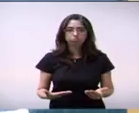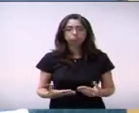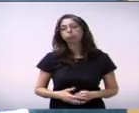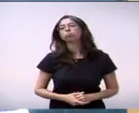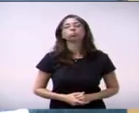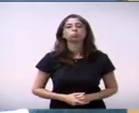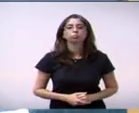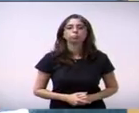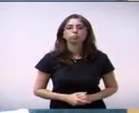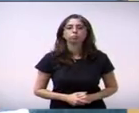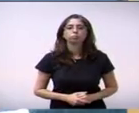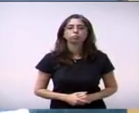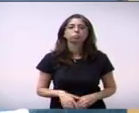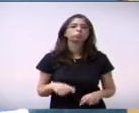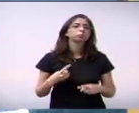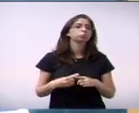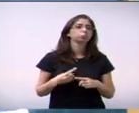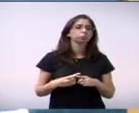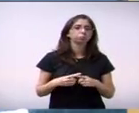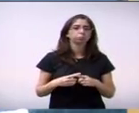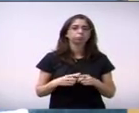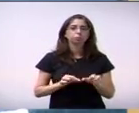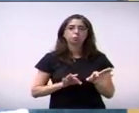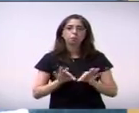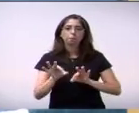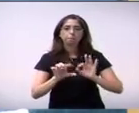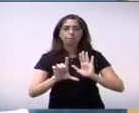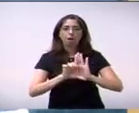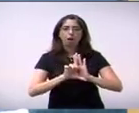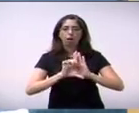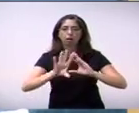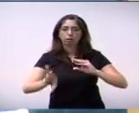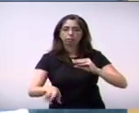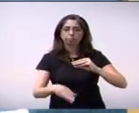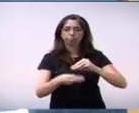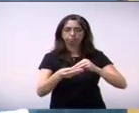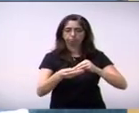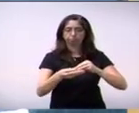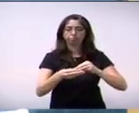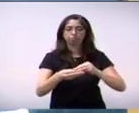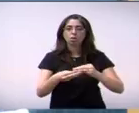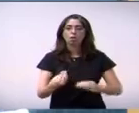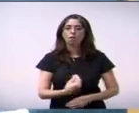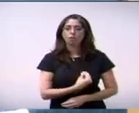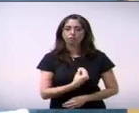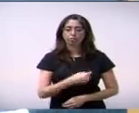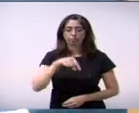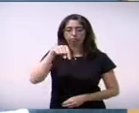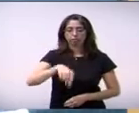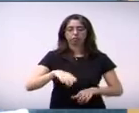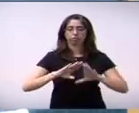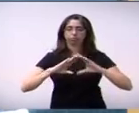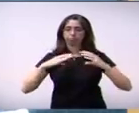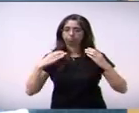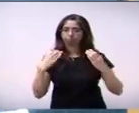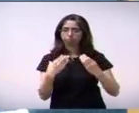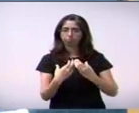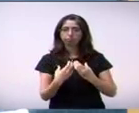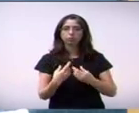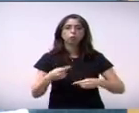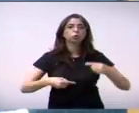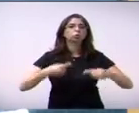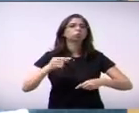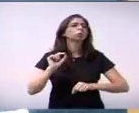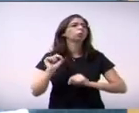sentido de que o projeto de lei complementar que está aqui nessa casa discutindo única e exclusivamente